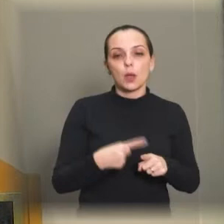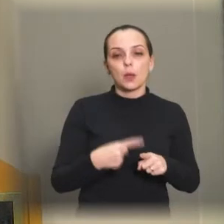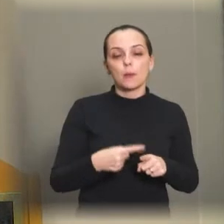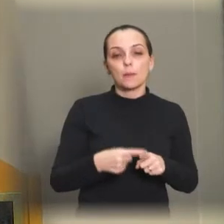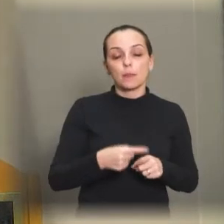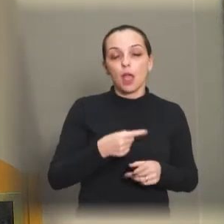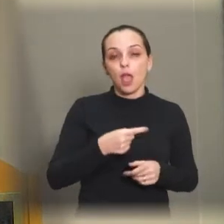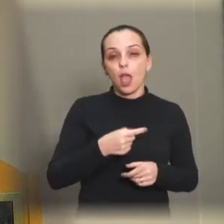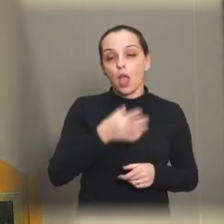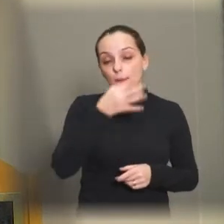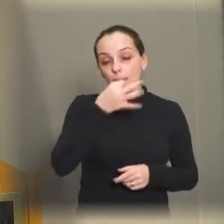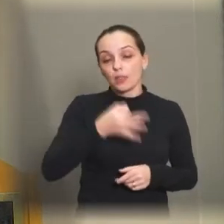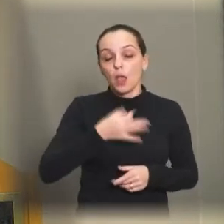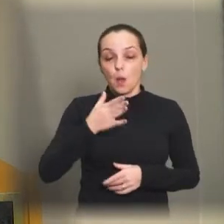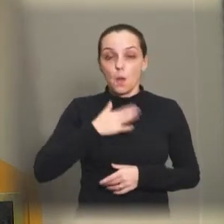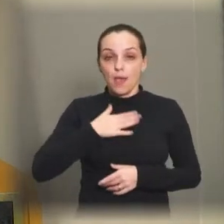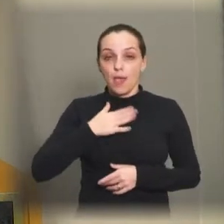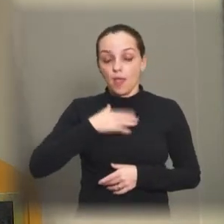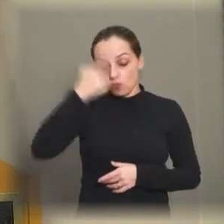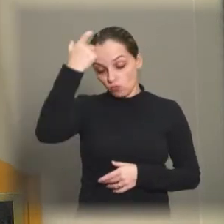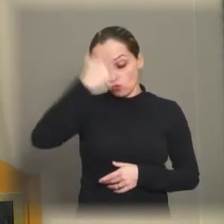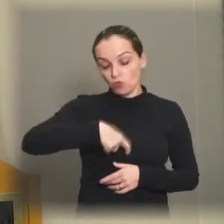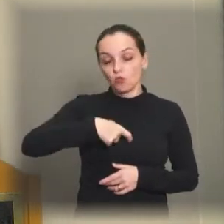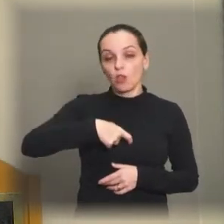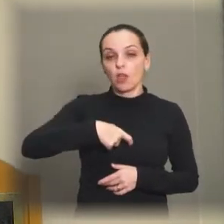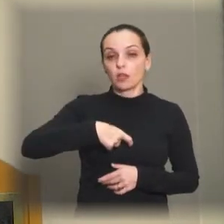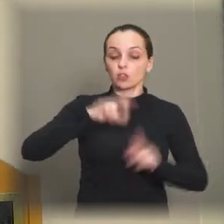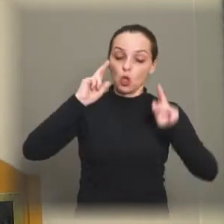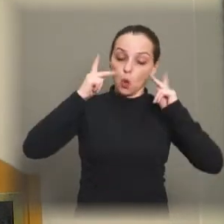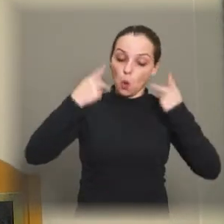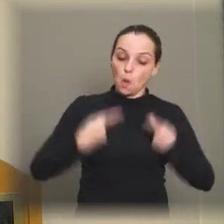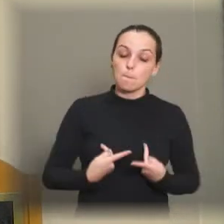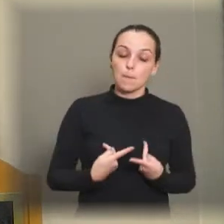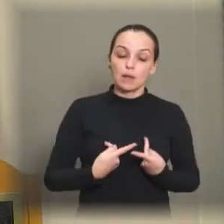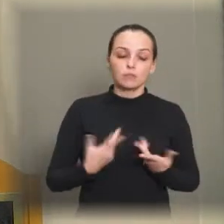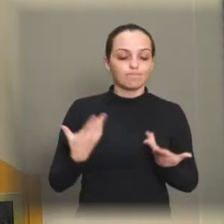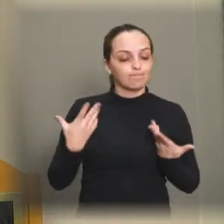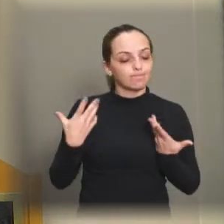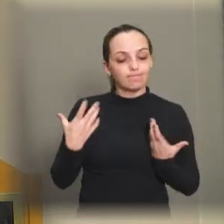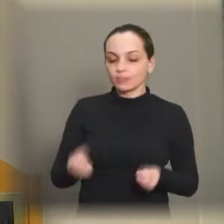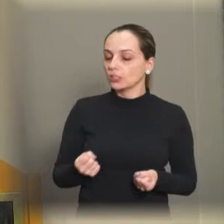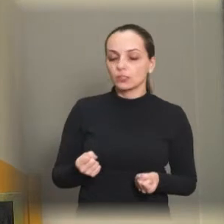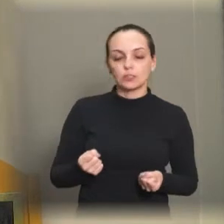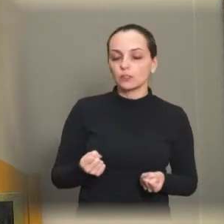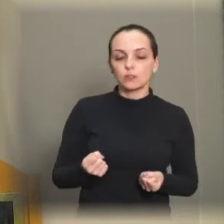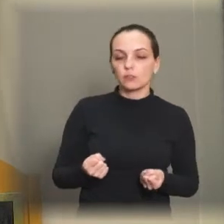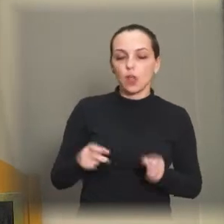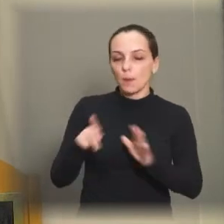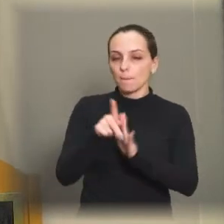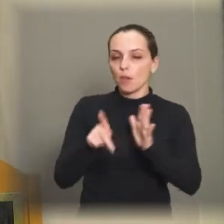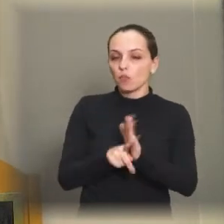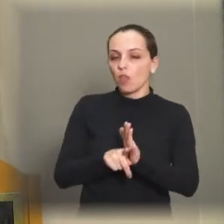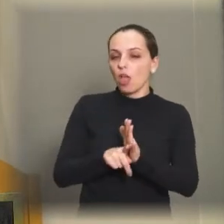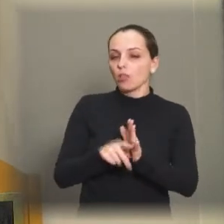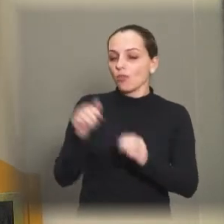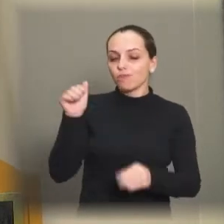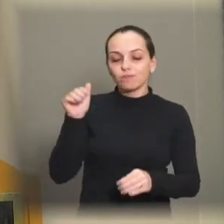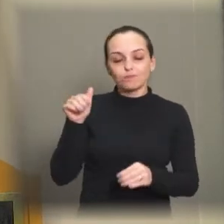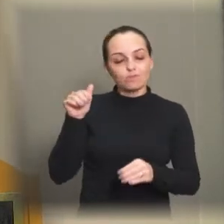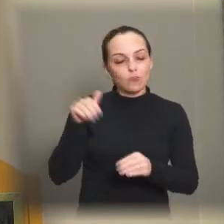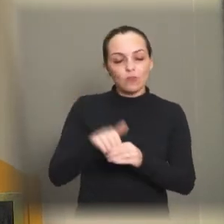enquanto ser humano, seria inadmissível eu votar favorável num projeto.